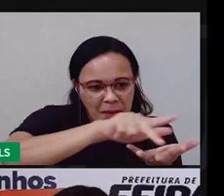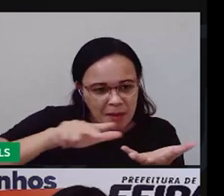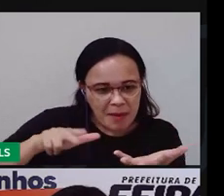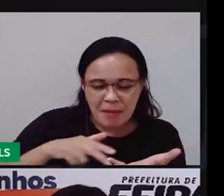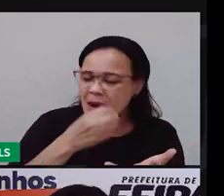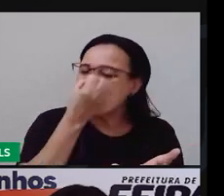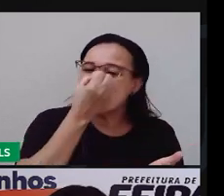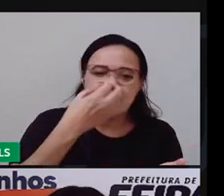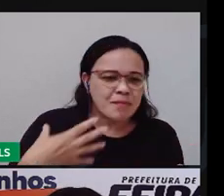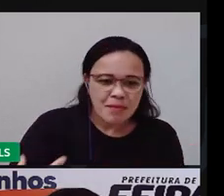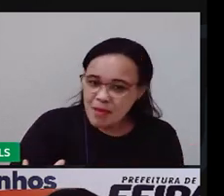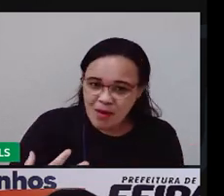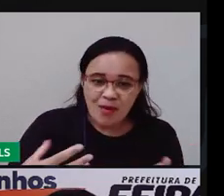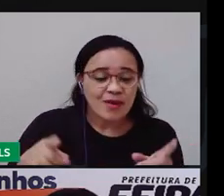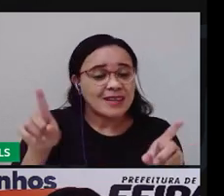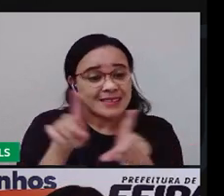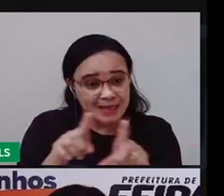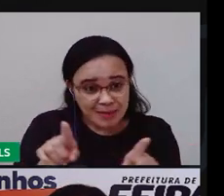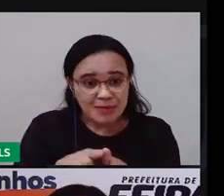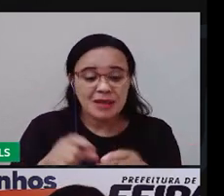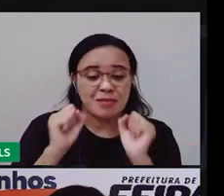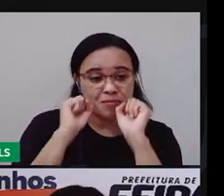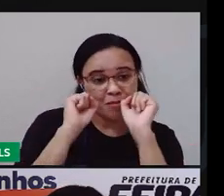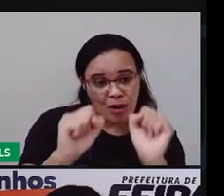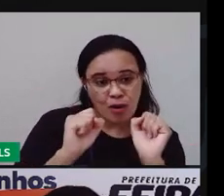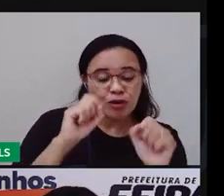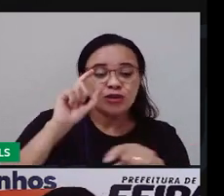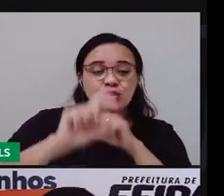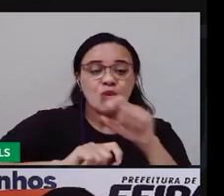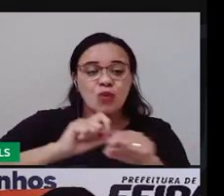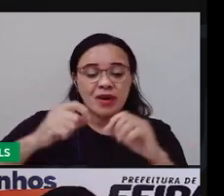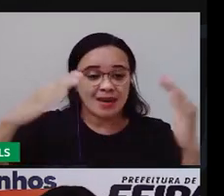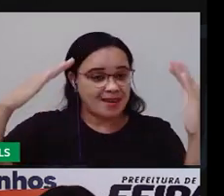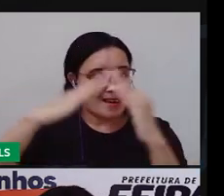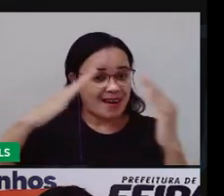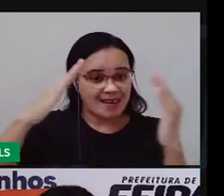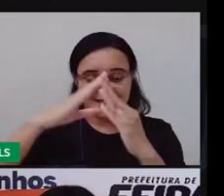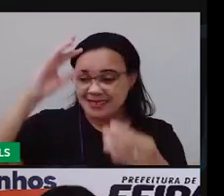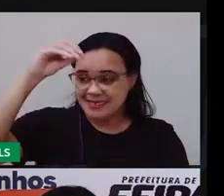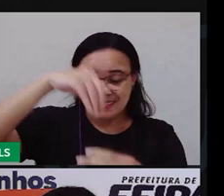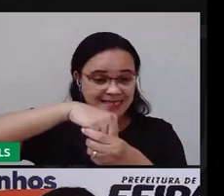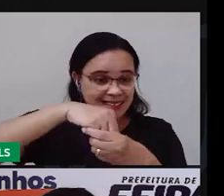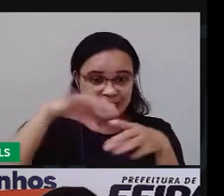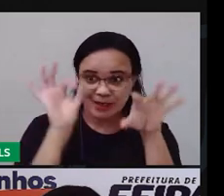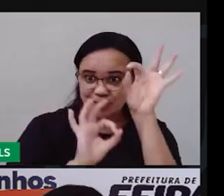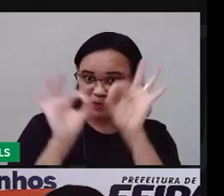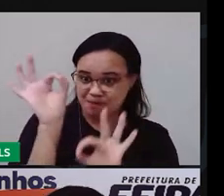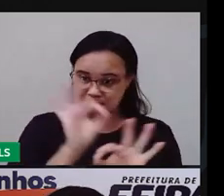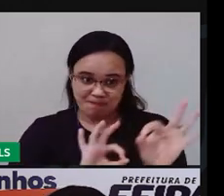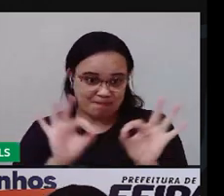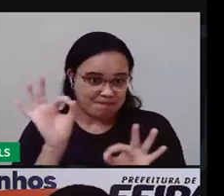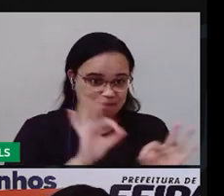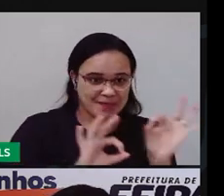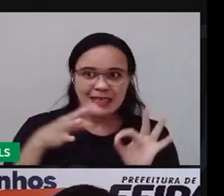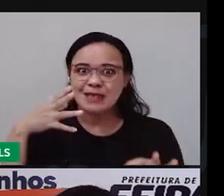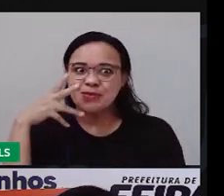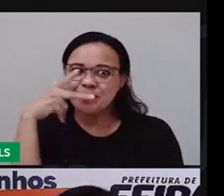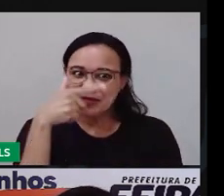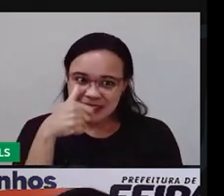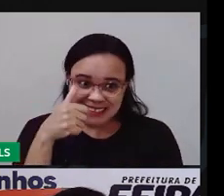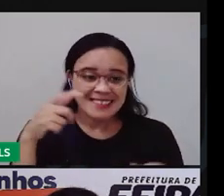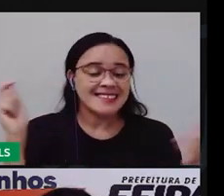utilizadas para decorar as casas, ambientes. Podem ser utilizadas como plantas ornamentais,